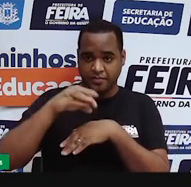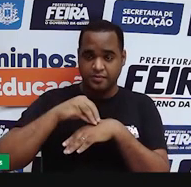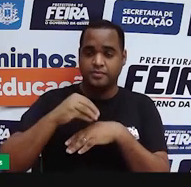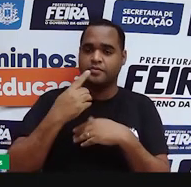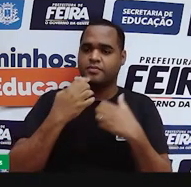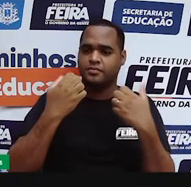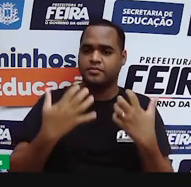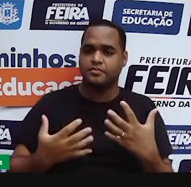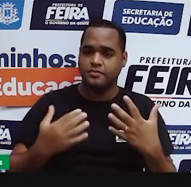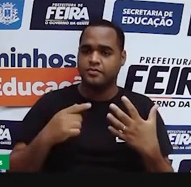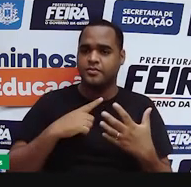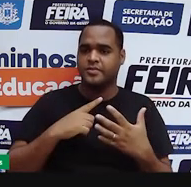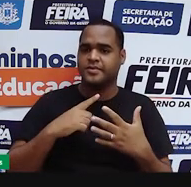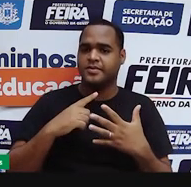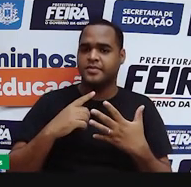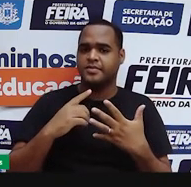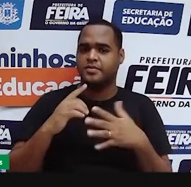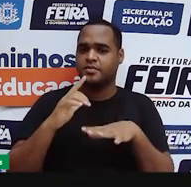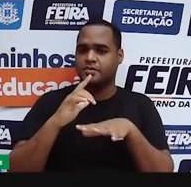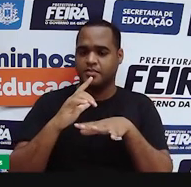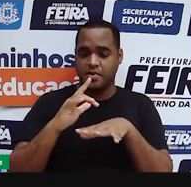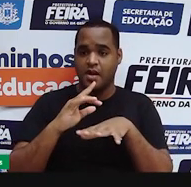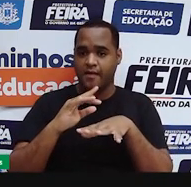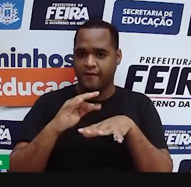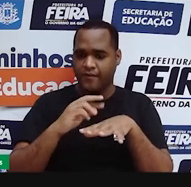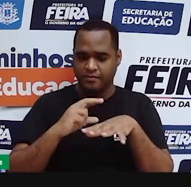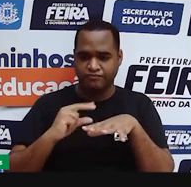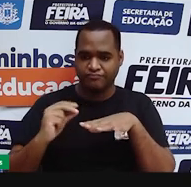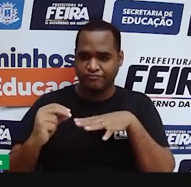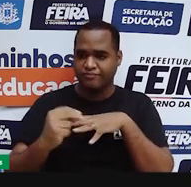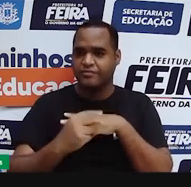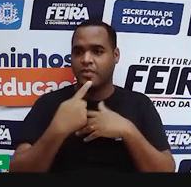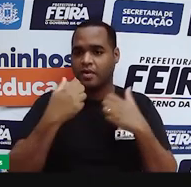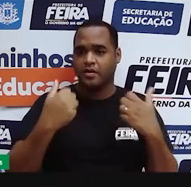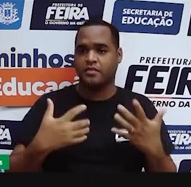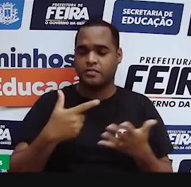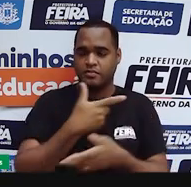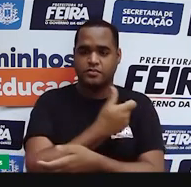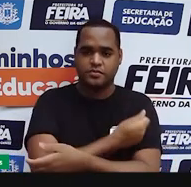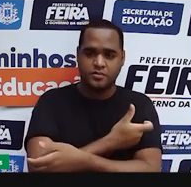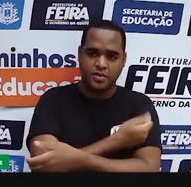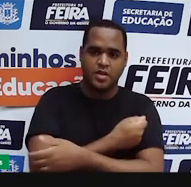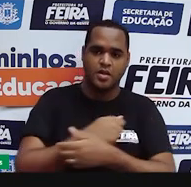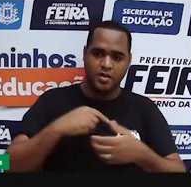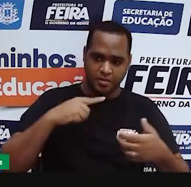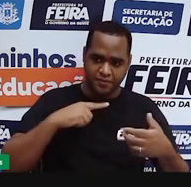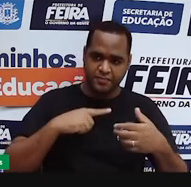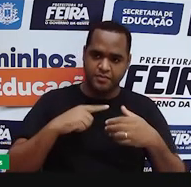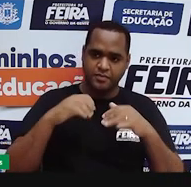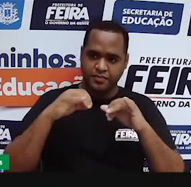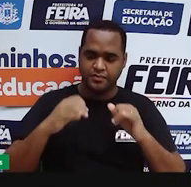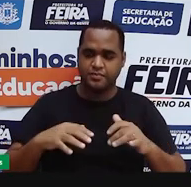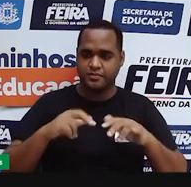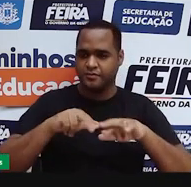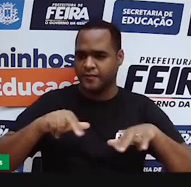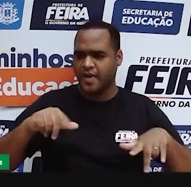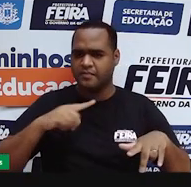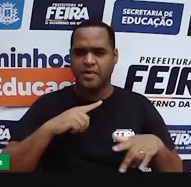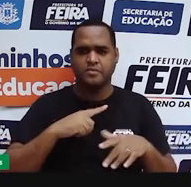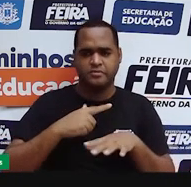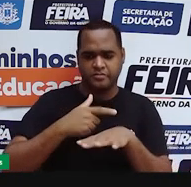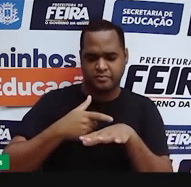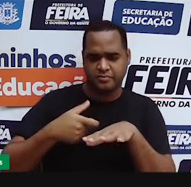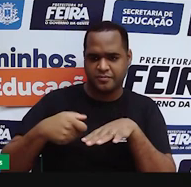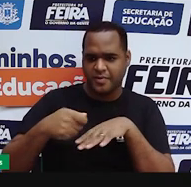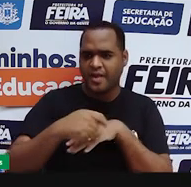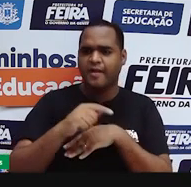Impacto das fake news nas coberturas vacinais. A circulação de notícias falsas, o medo de eventos adversos e